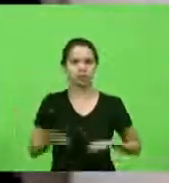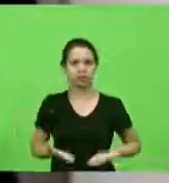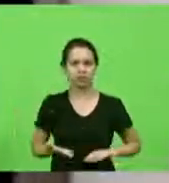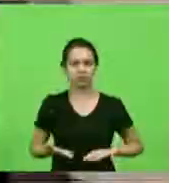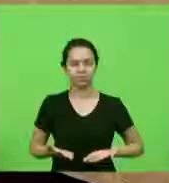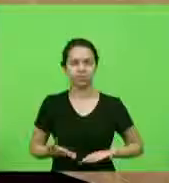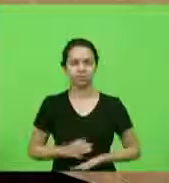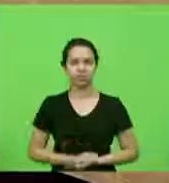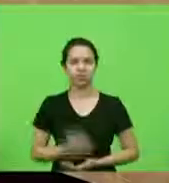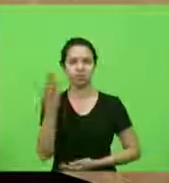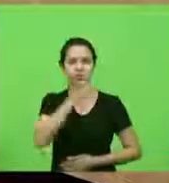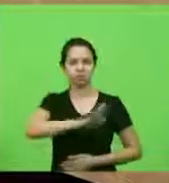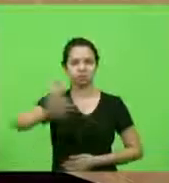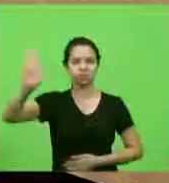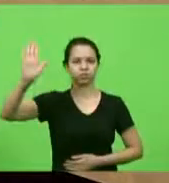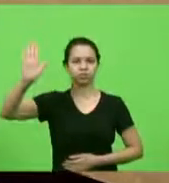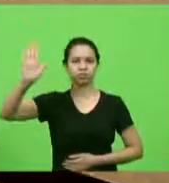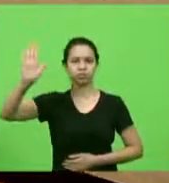Juramento de posse.